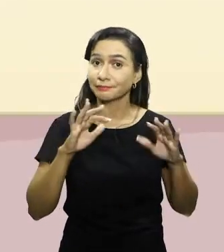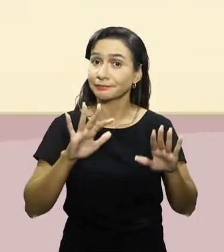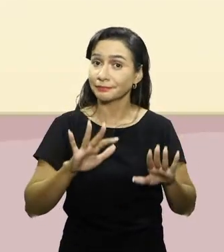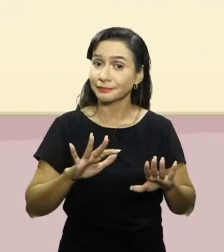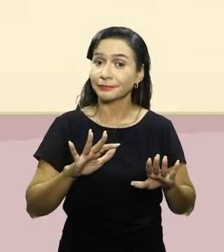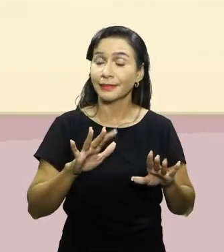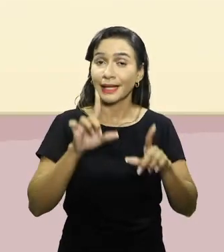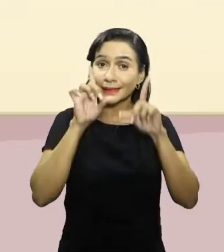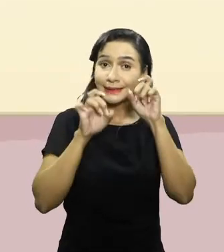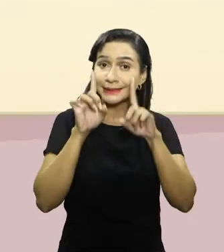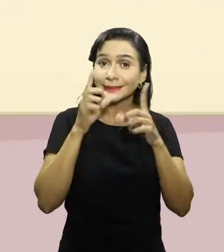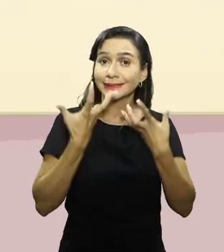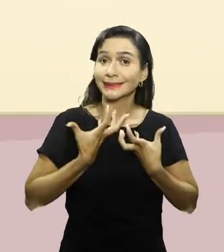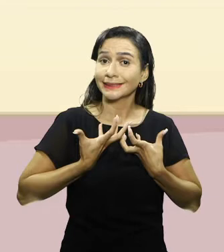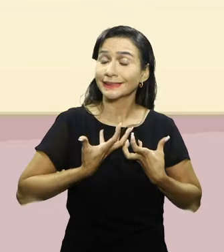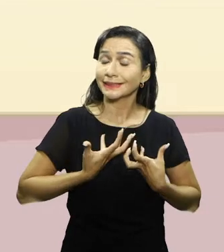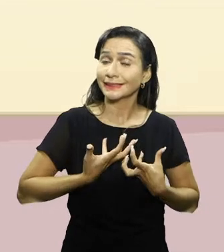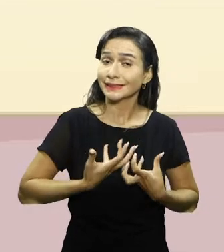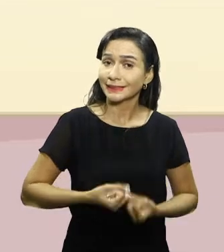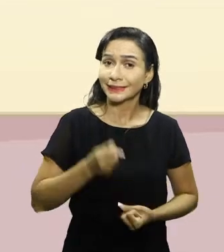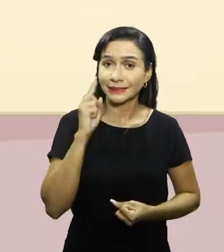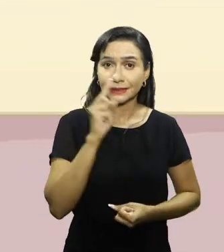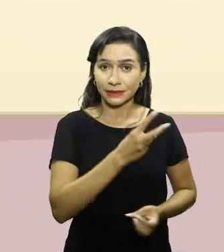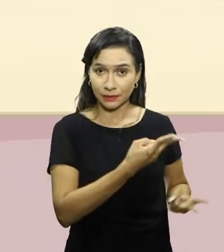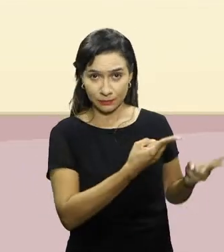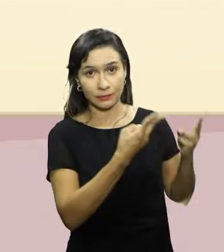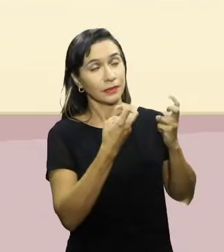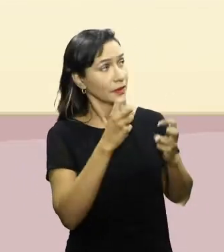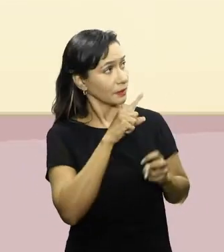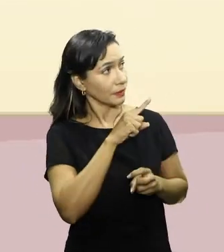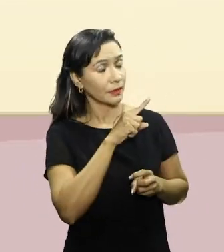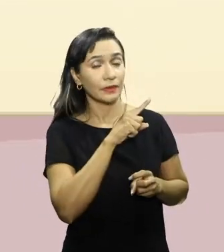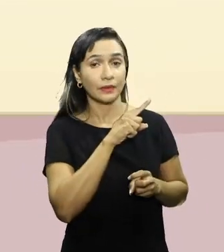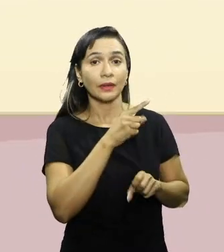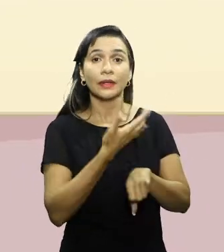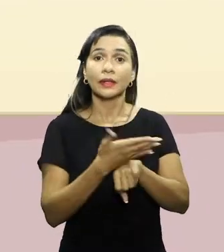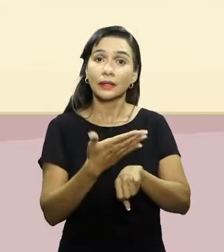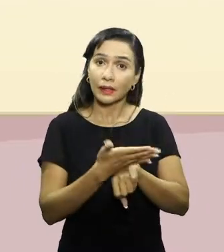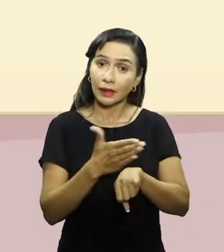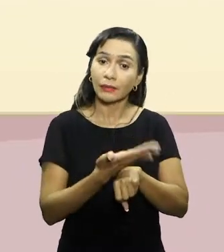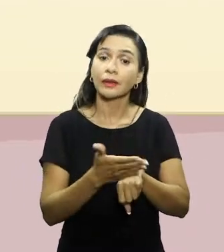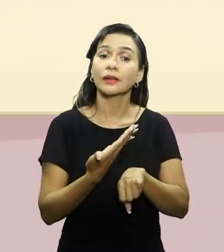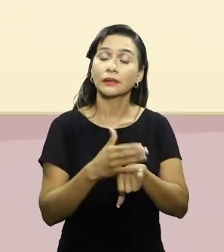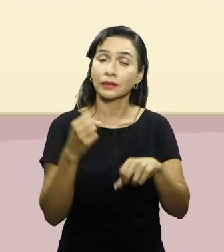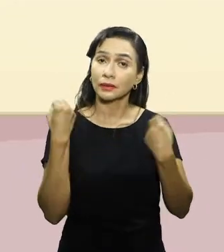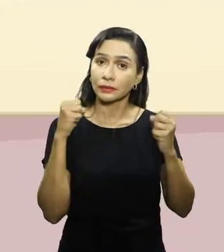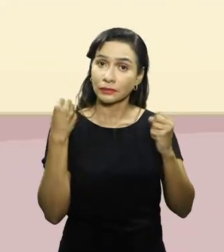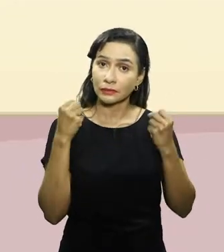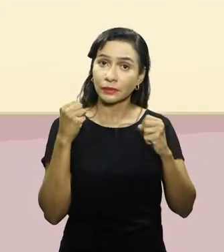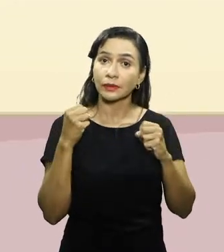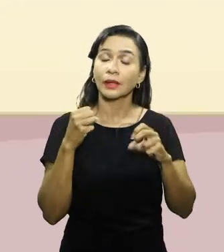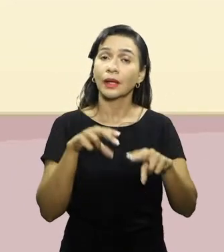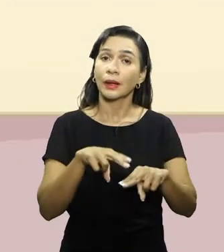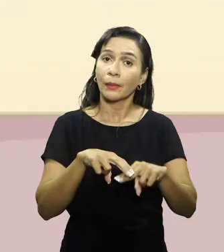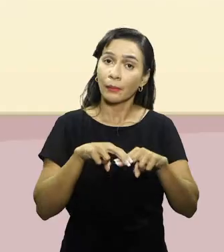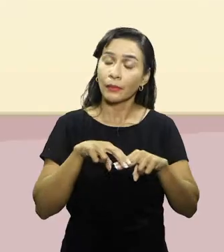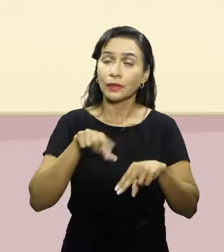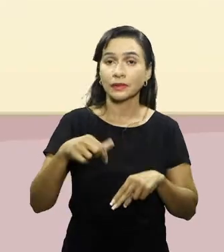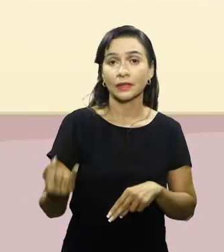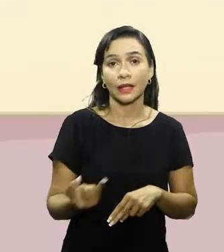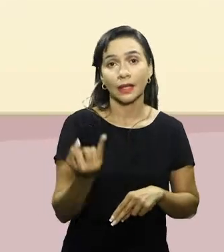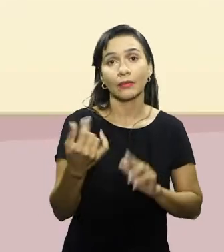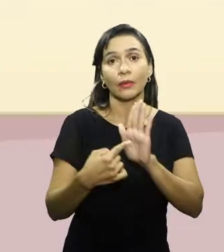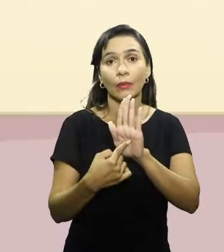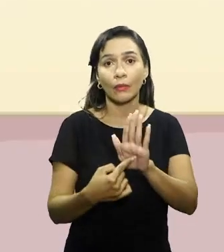porém, com a expressão facial incansada. Ilustrado aí que ele estava praticando o exercício físico. Daí, pessoal, é importante